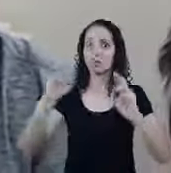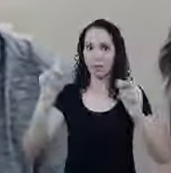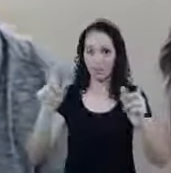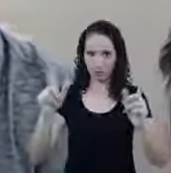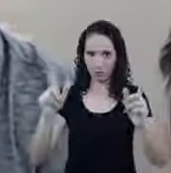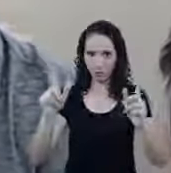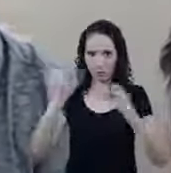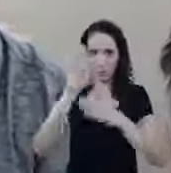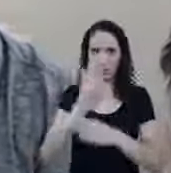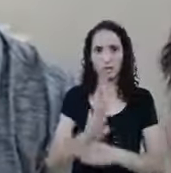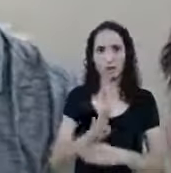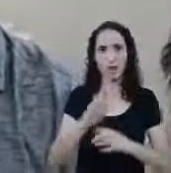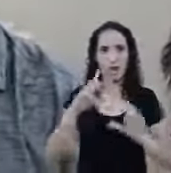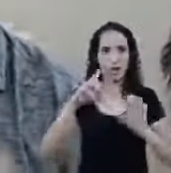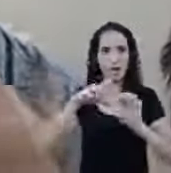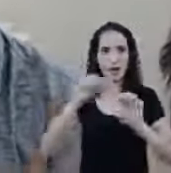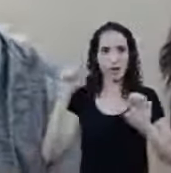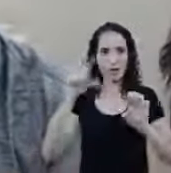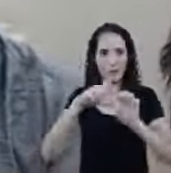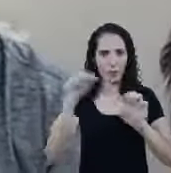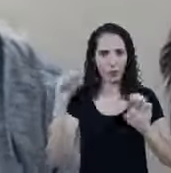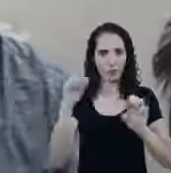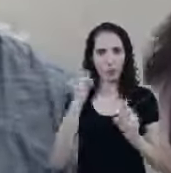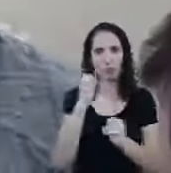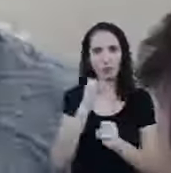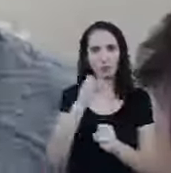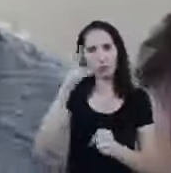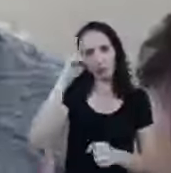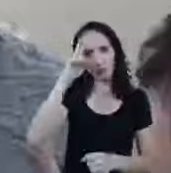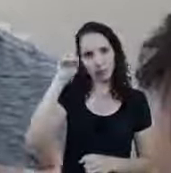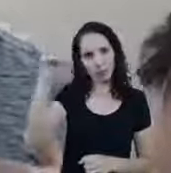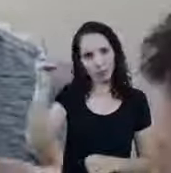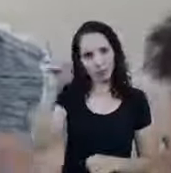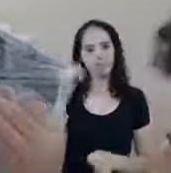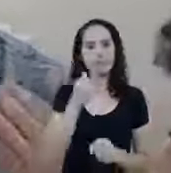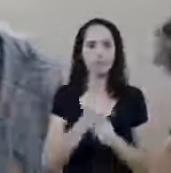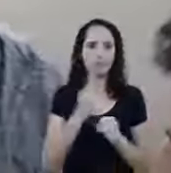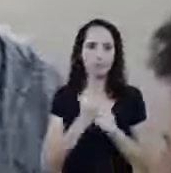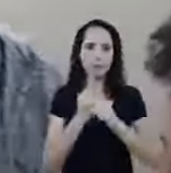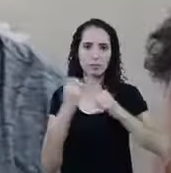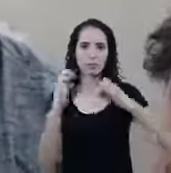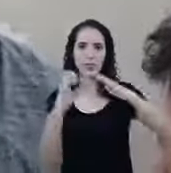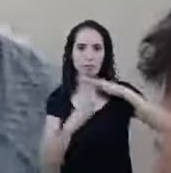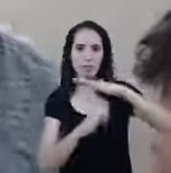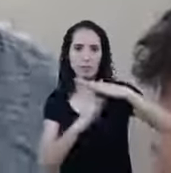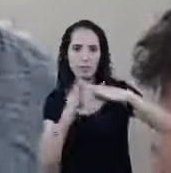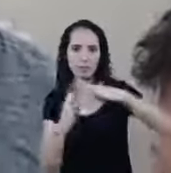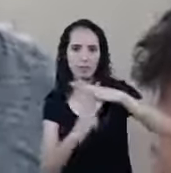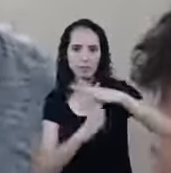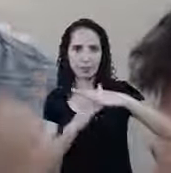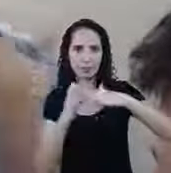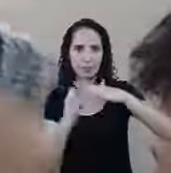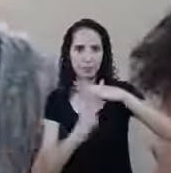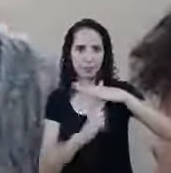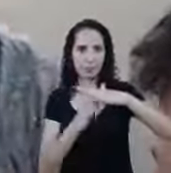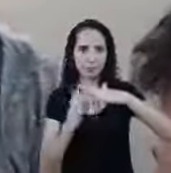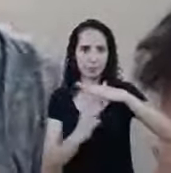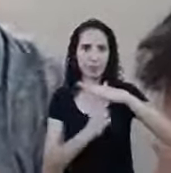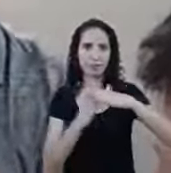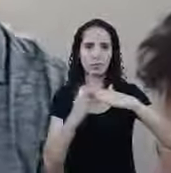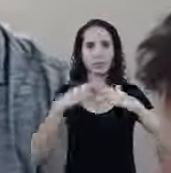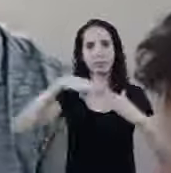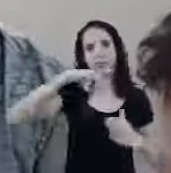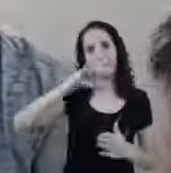Para abranger a questão Do empregador Do empresário Do Daquele que Do